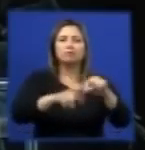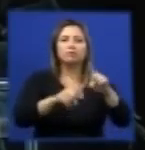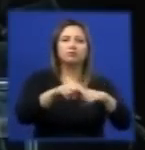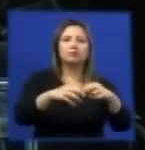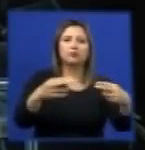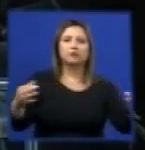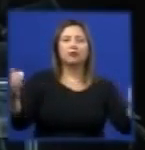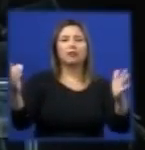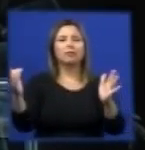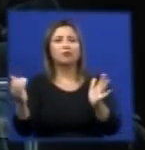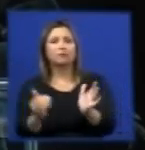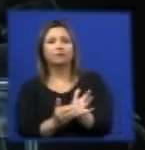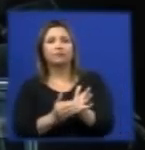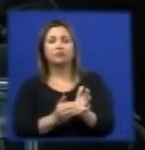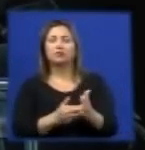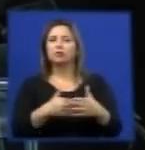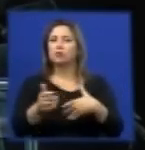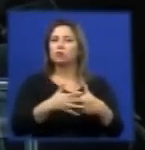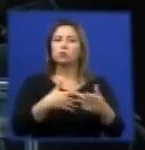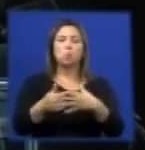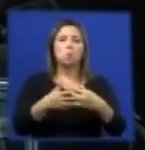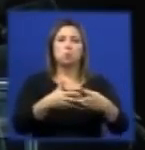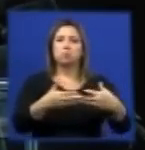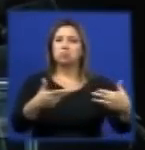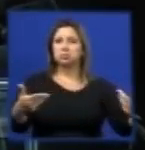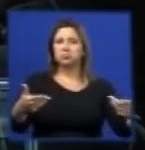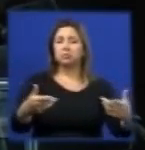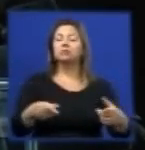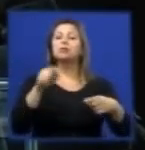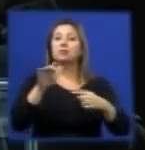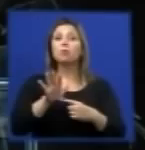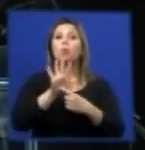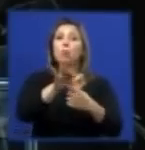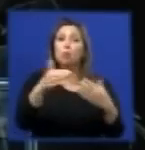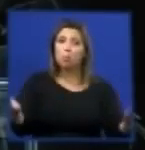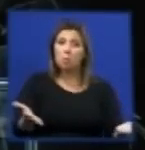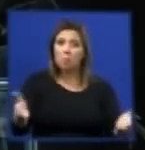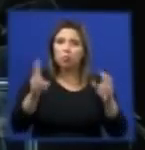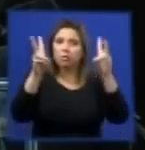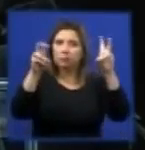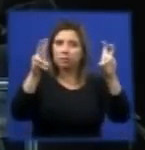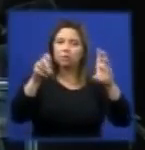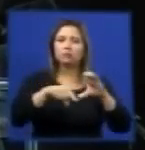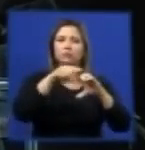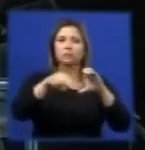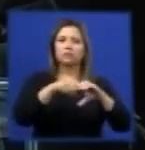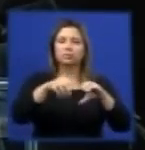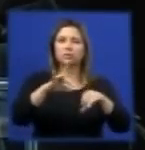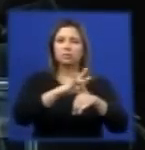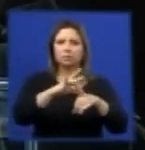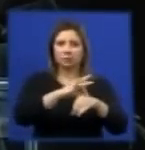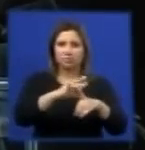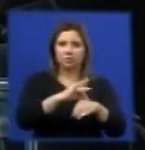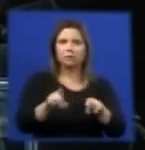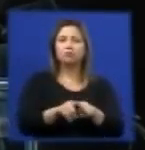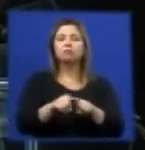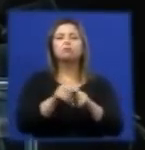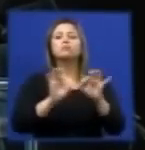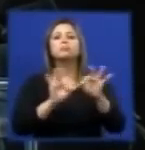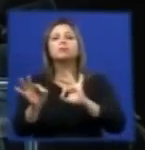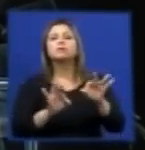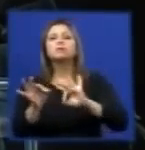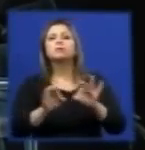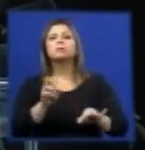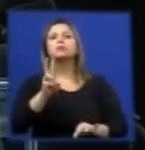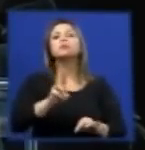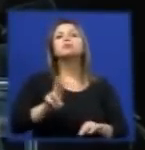o final da vida de qualquer produto. No caso dos pneus, nós estamos falando aqui das alternativas para disposição de